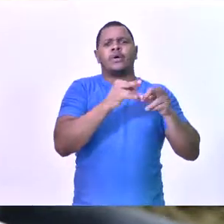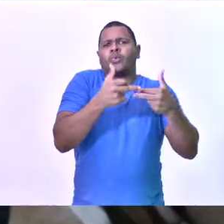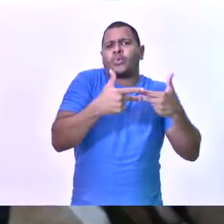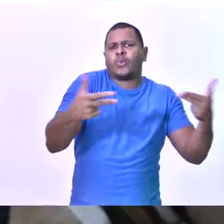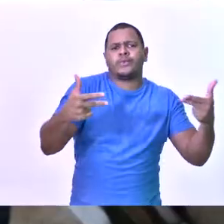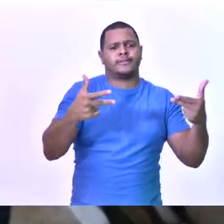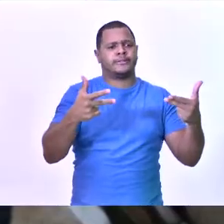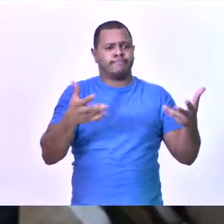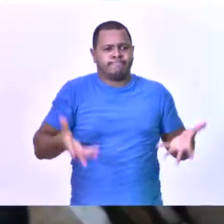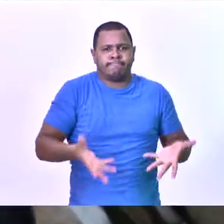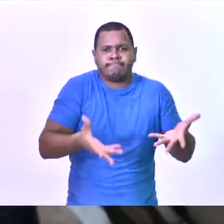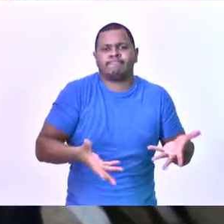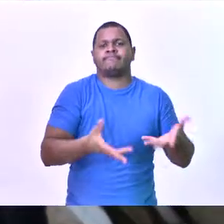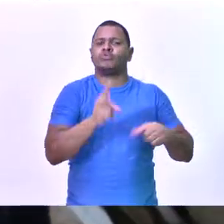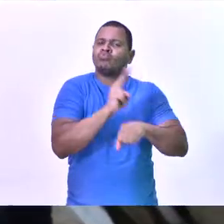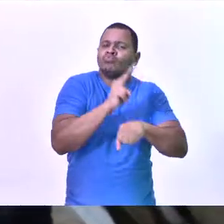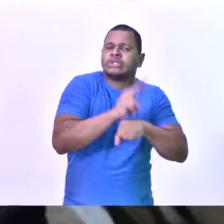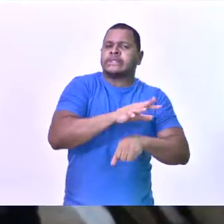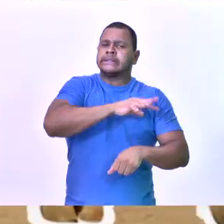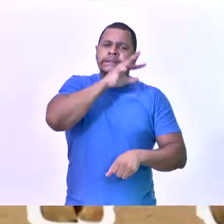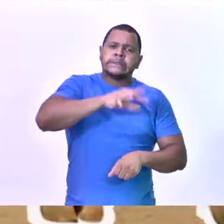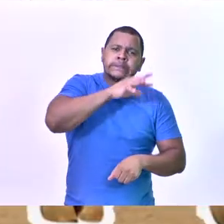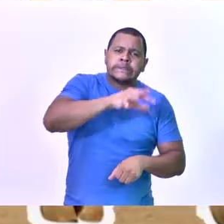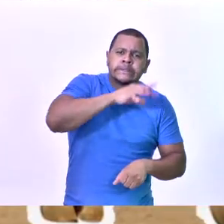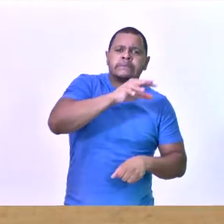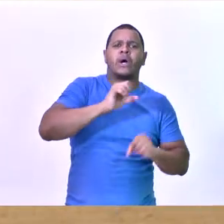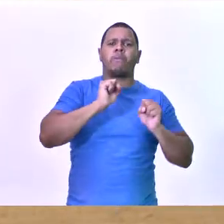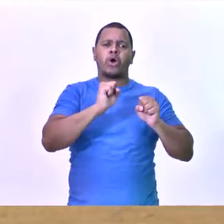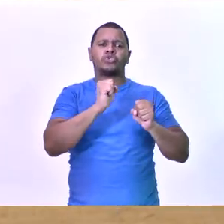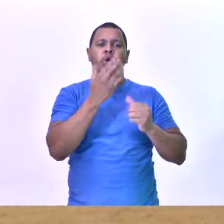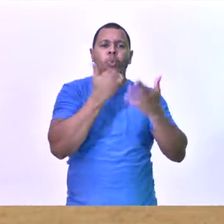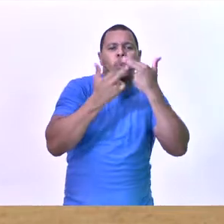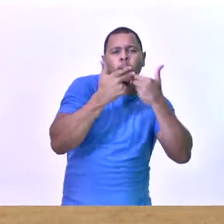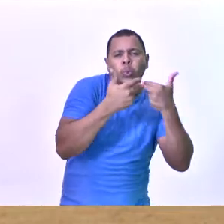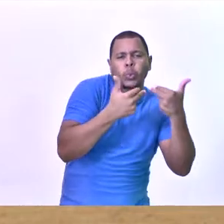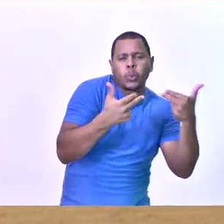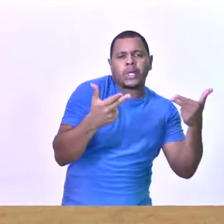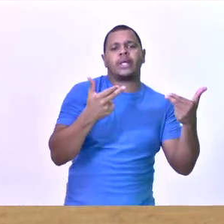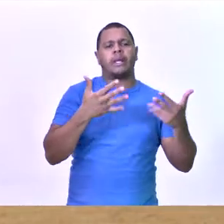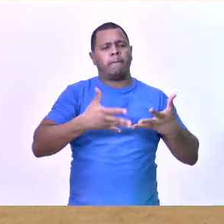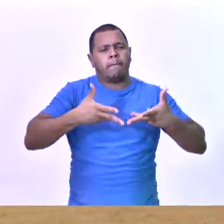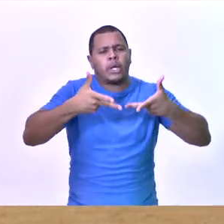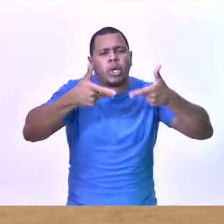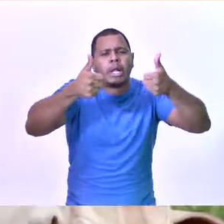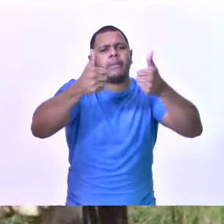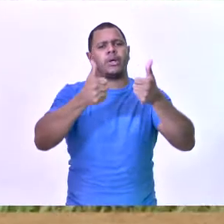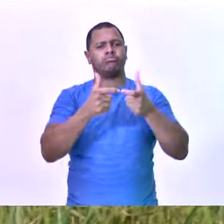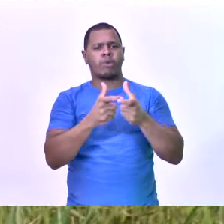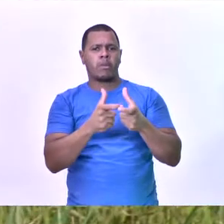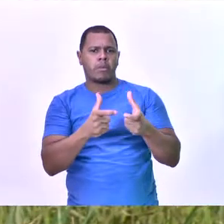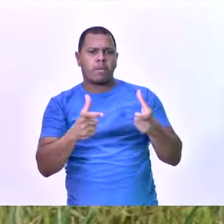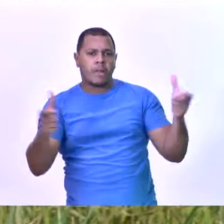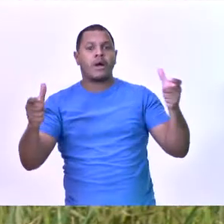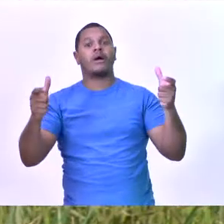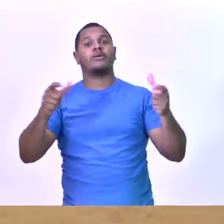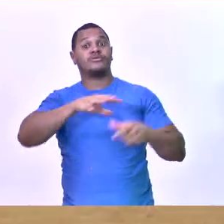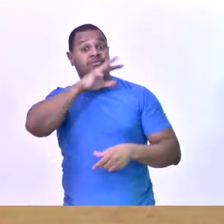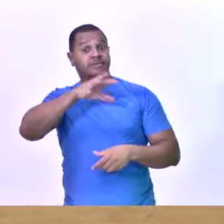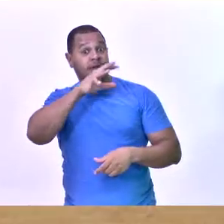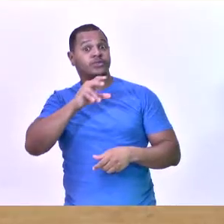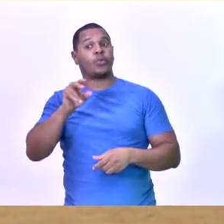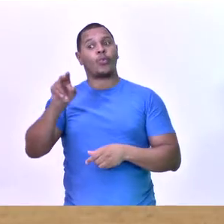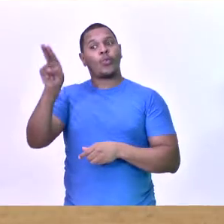gerenciar diferentes sistemas de produção animal. Eles podem se dedicar à nutrição, ao melhoramento e ao manejo dos animais,